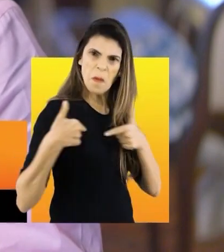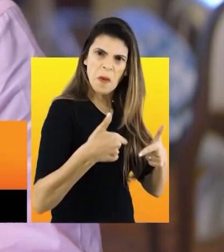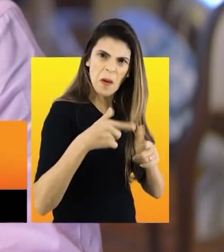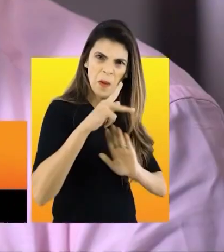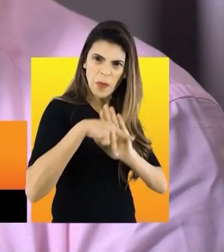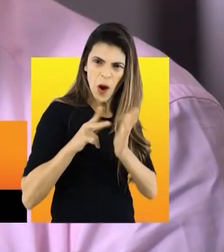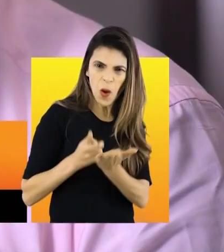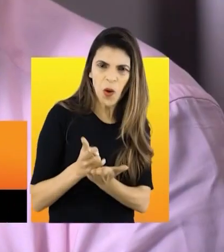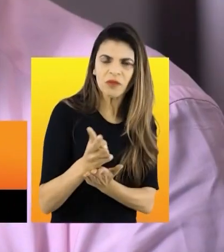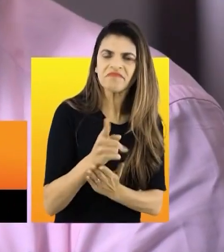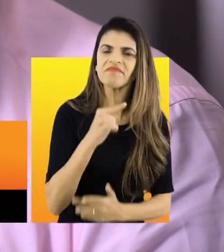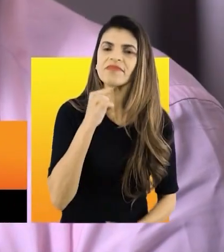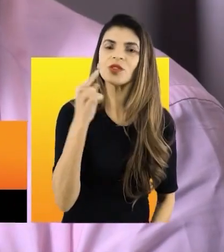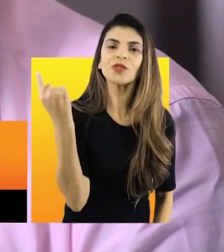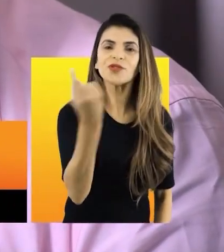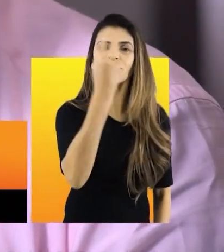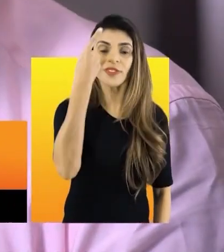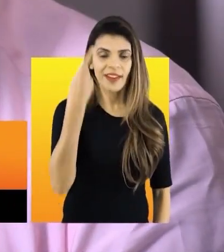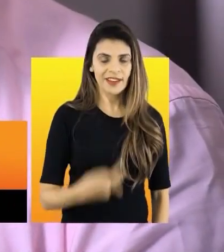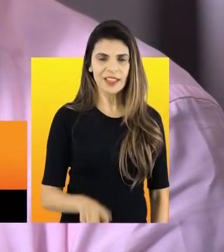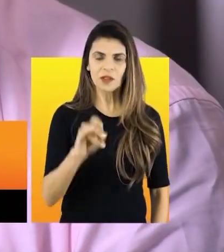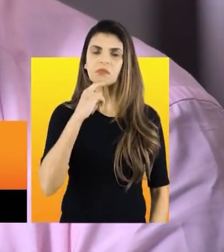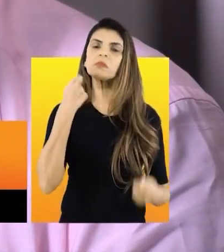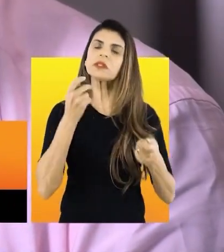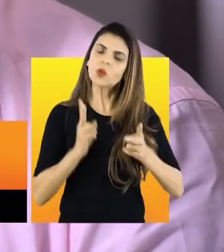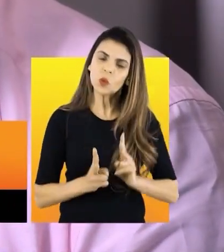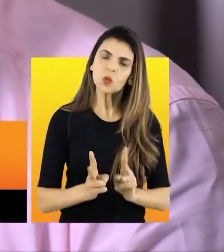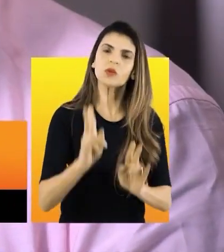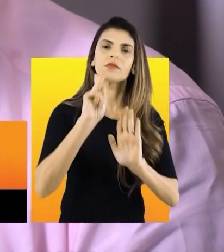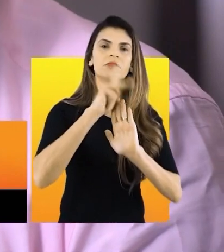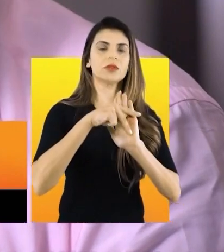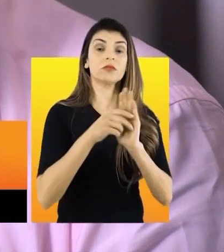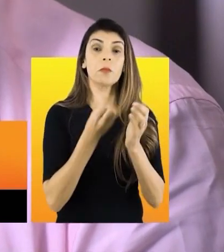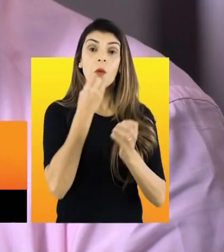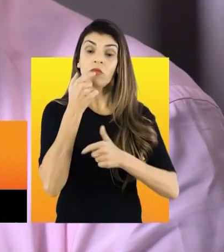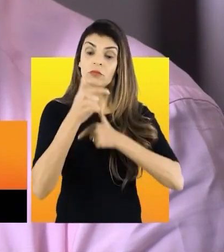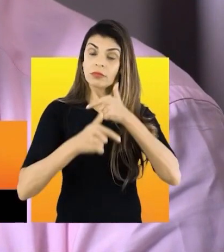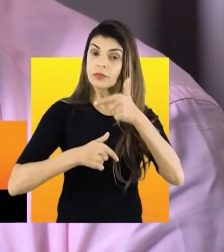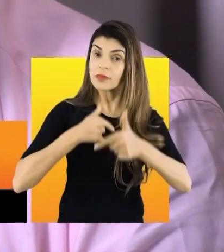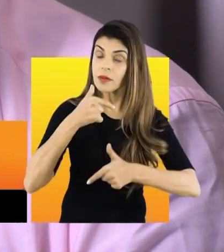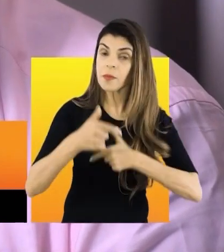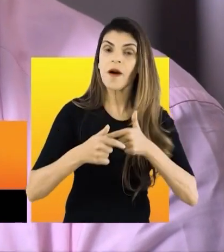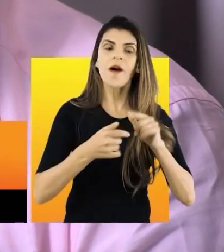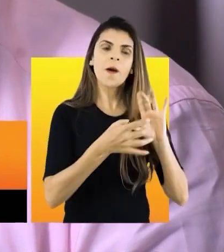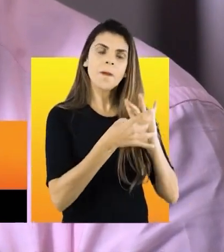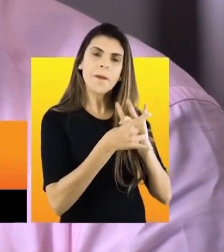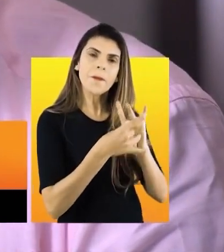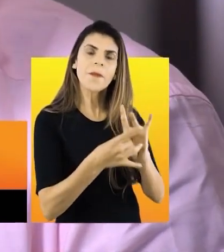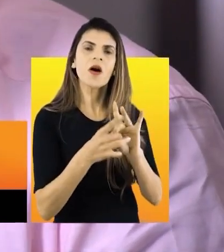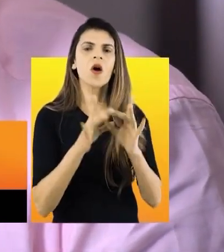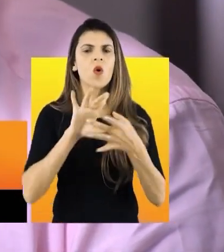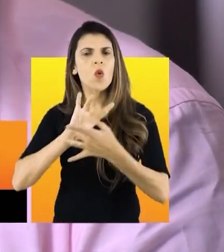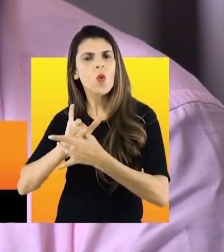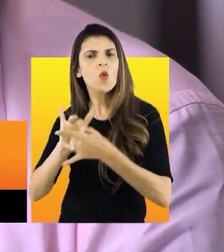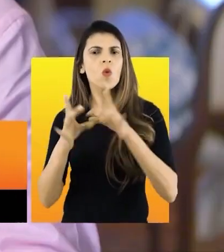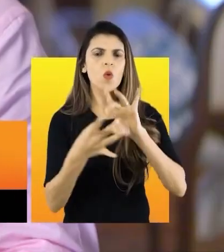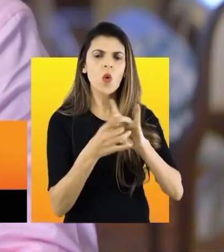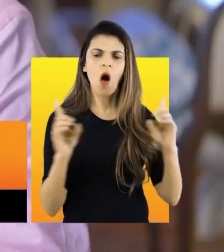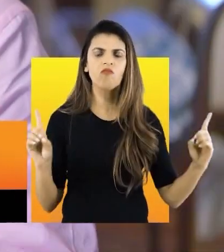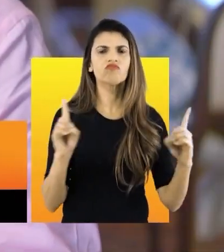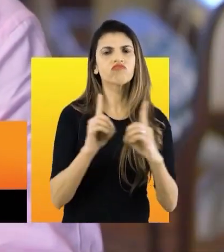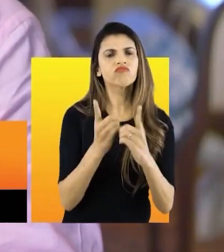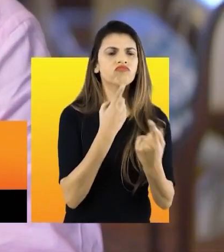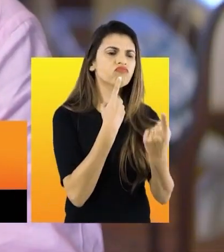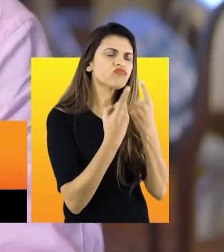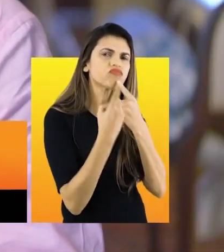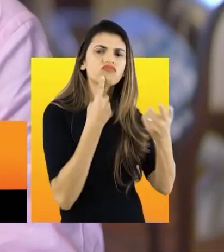continuidade eu entendo que nesse momento o Rio precisa de uma continuidade bom trabalho que está sendo feito a união que tem hoje o